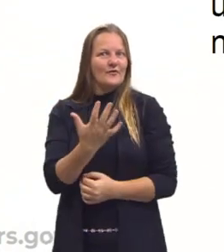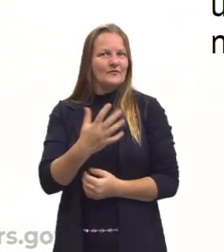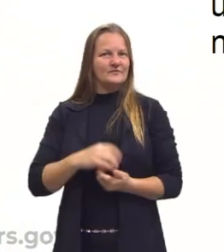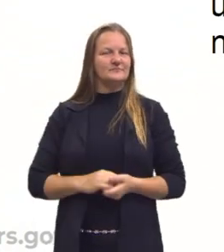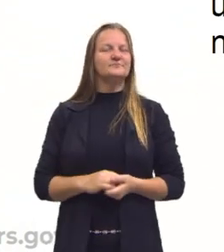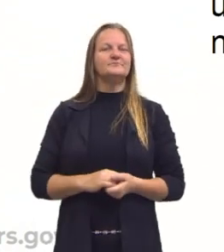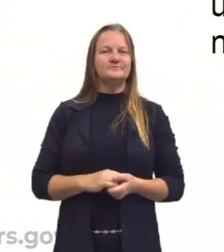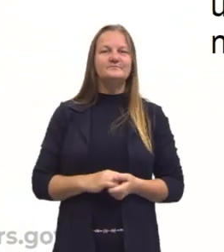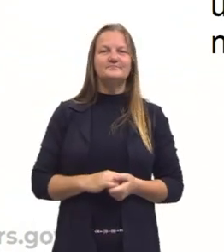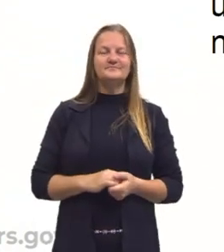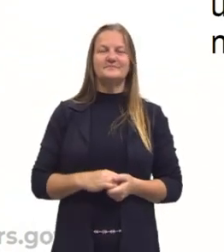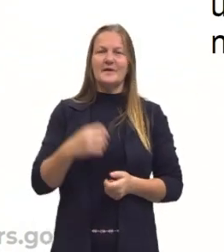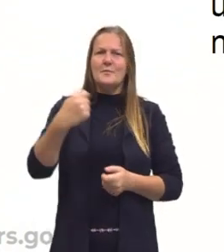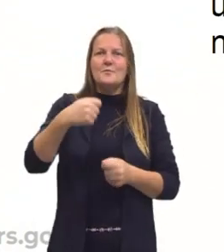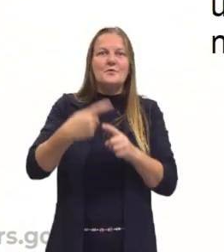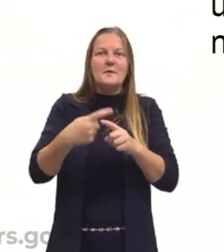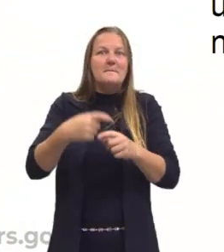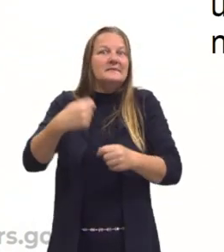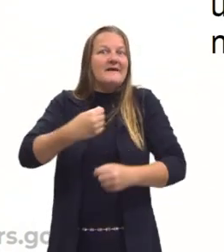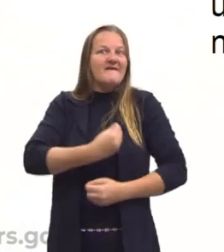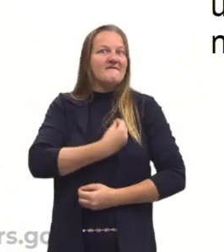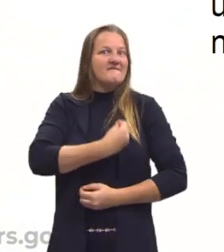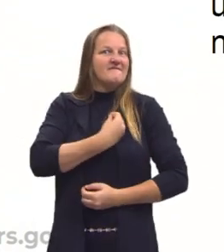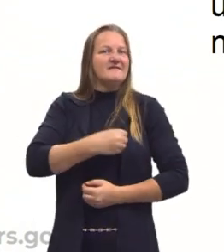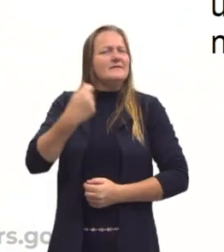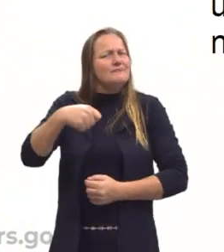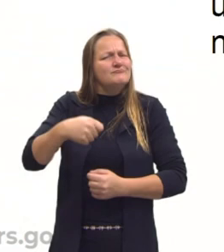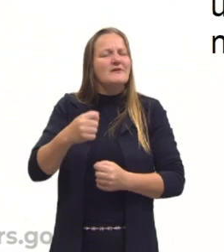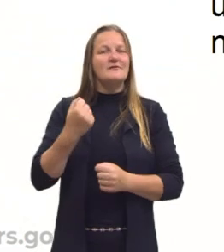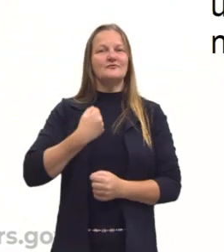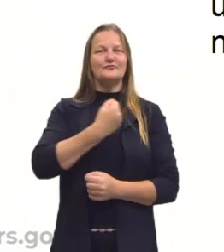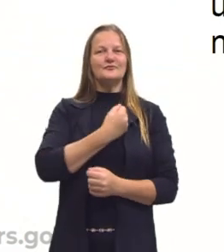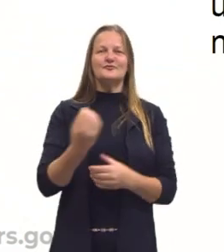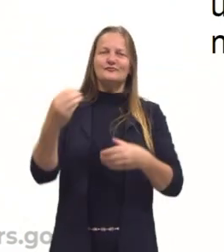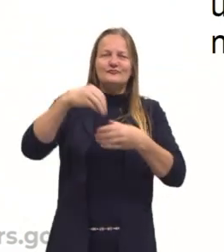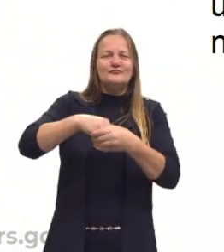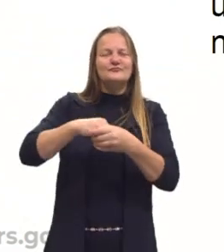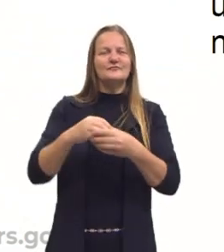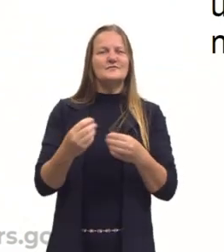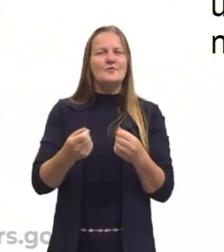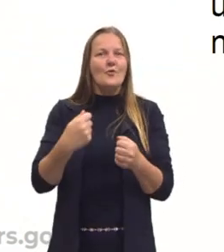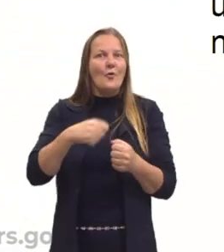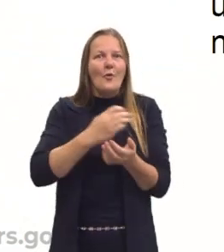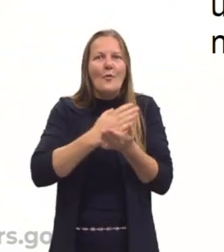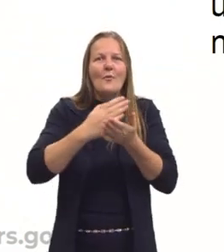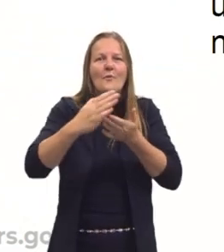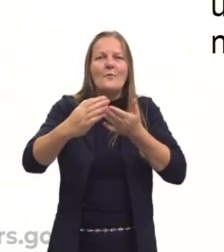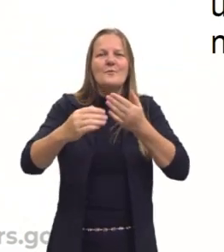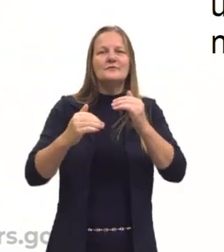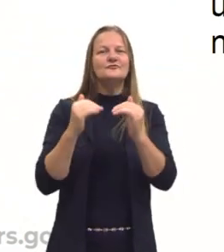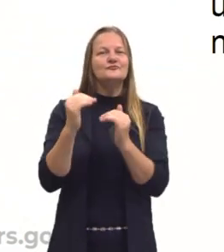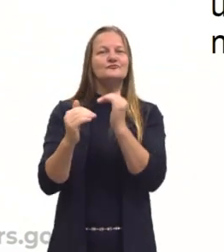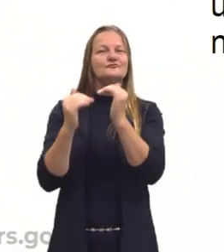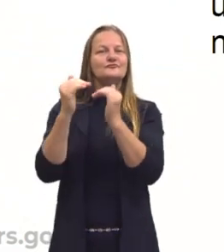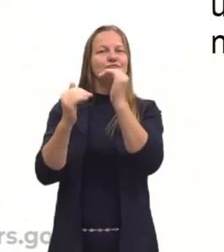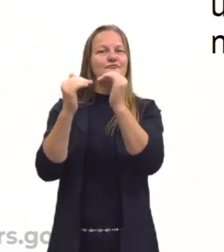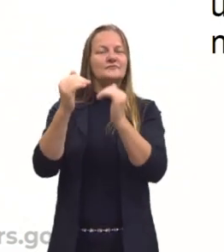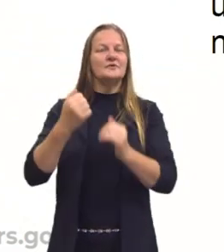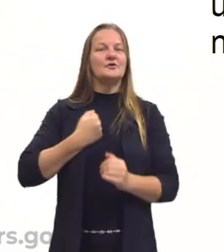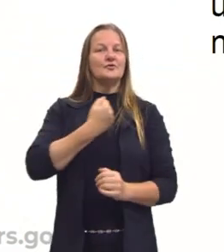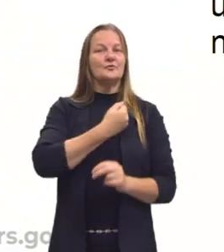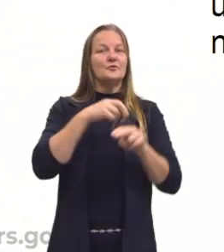Então foi a necessidade de se utilizar os números. Começou então com os números